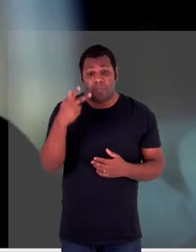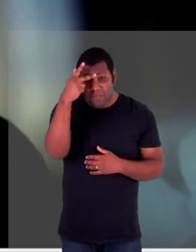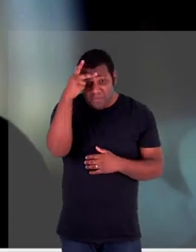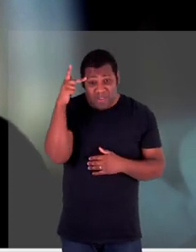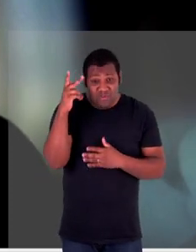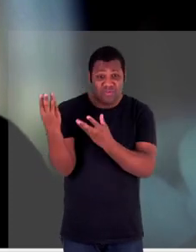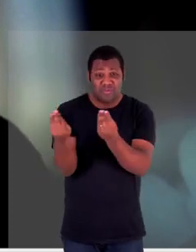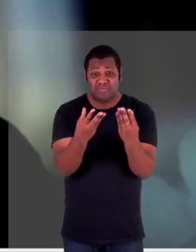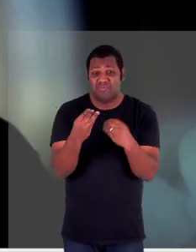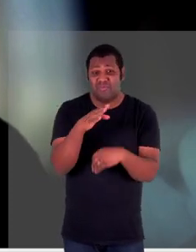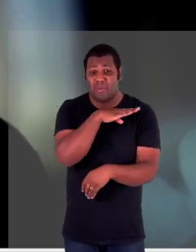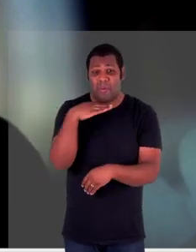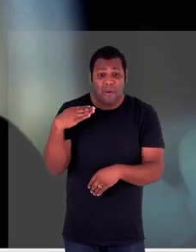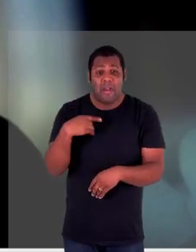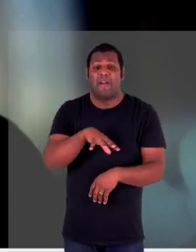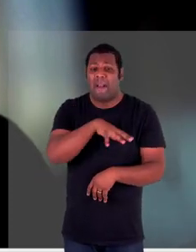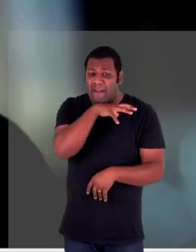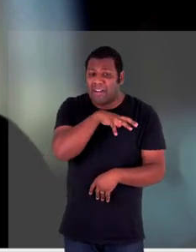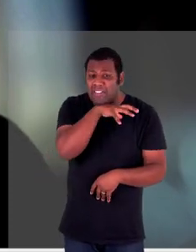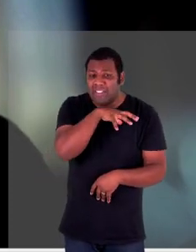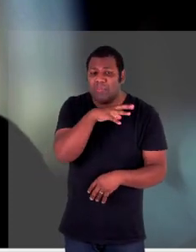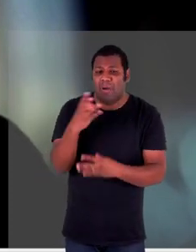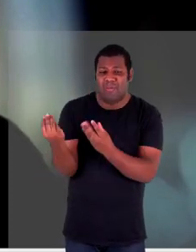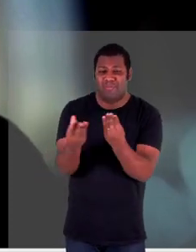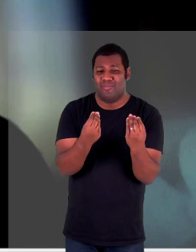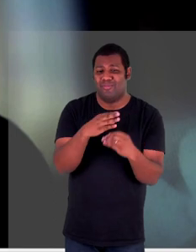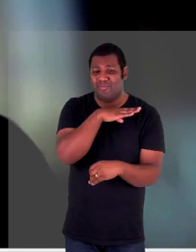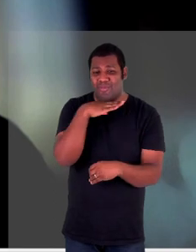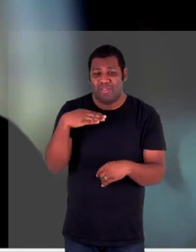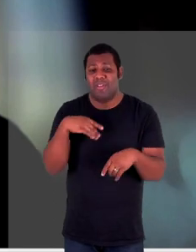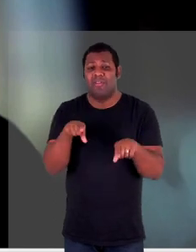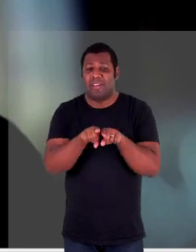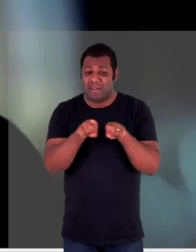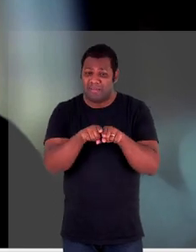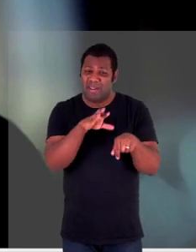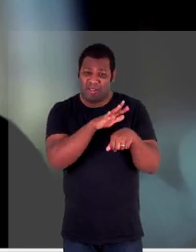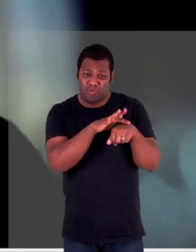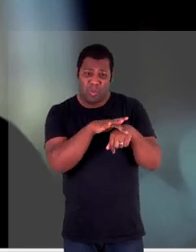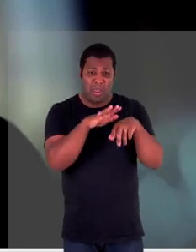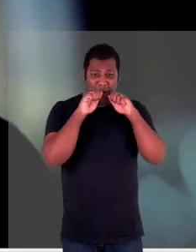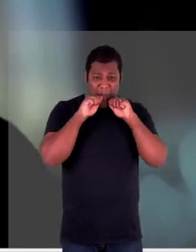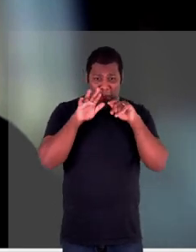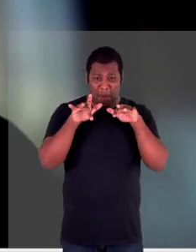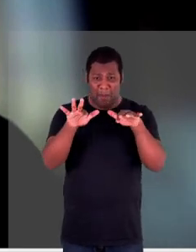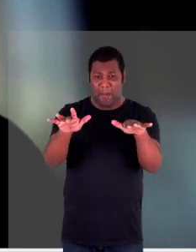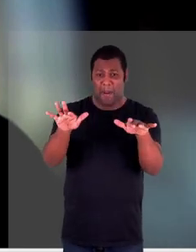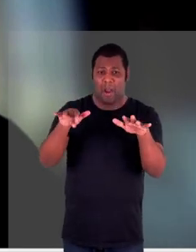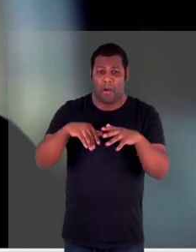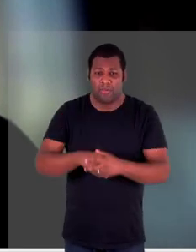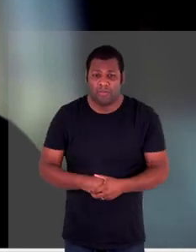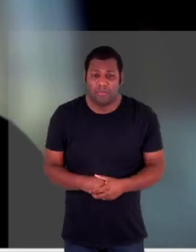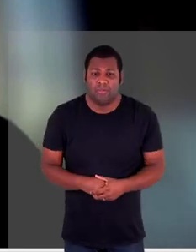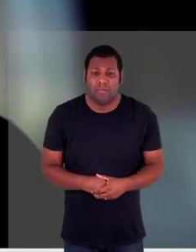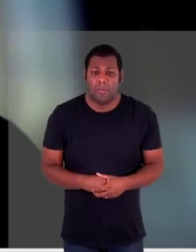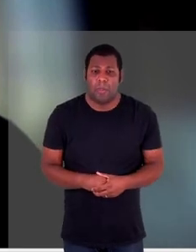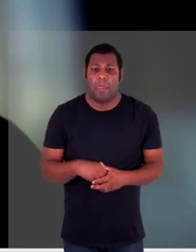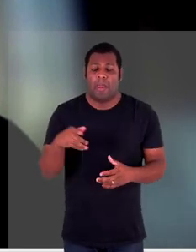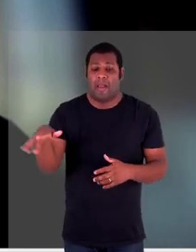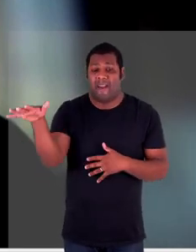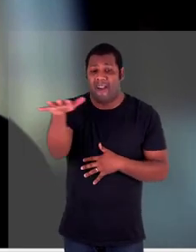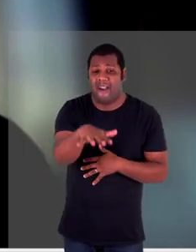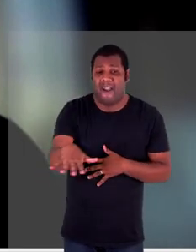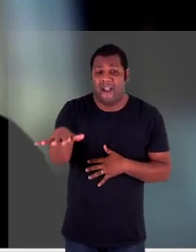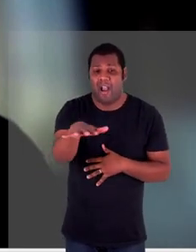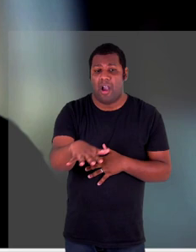pessoas animais proliferação de doenças destruição claro de áreas